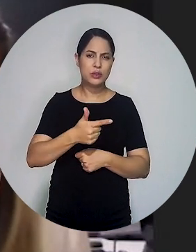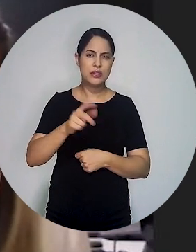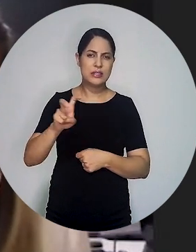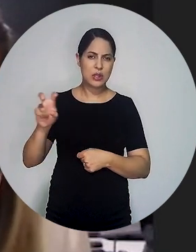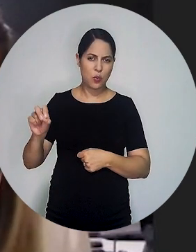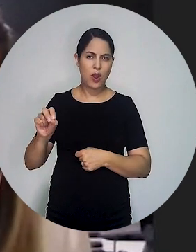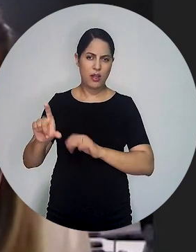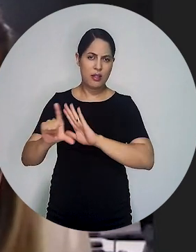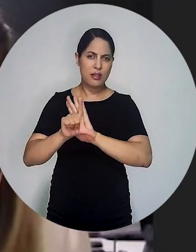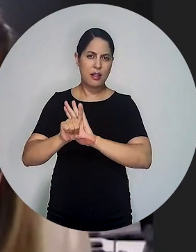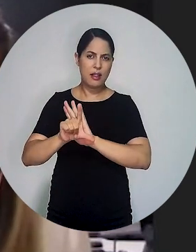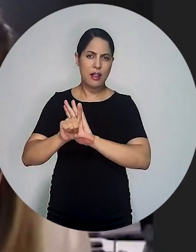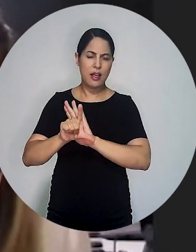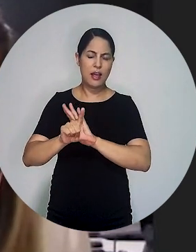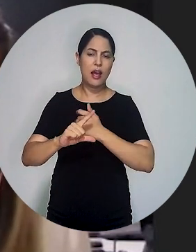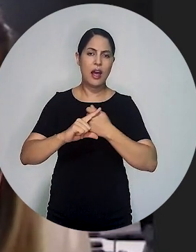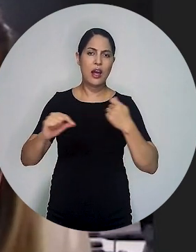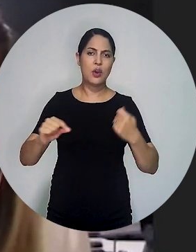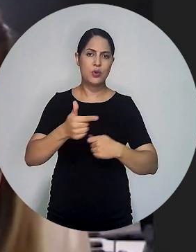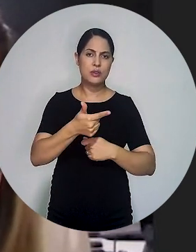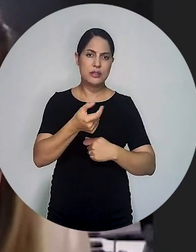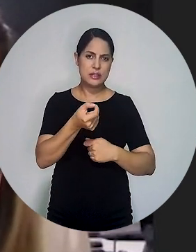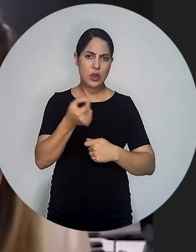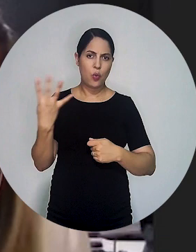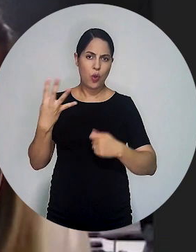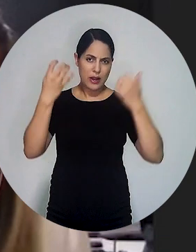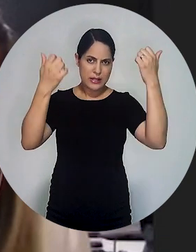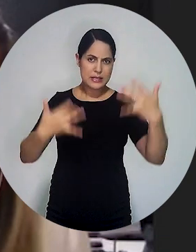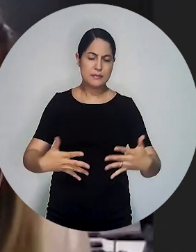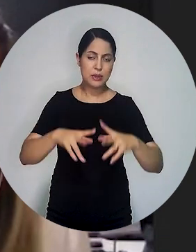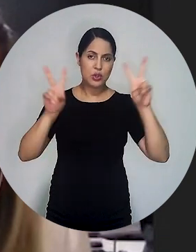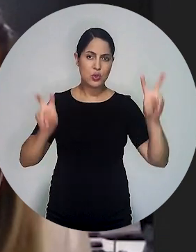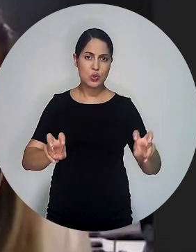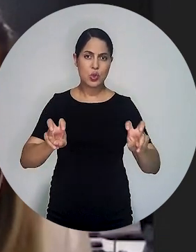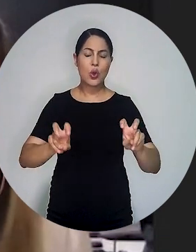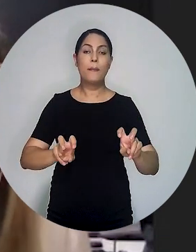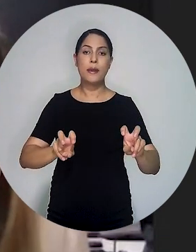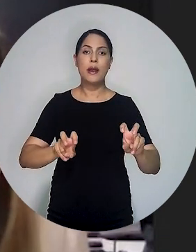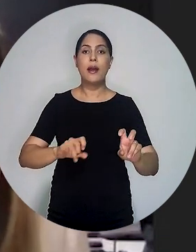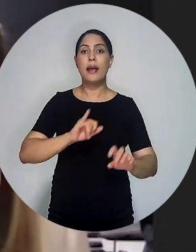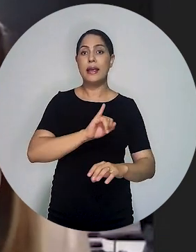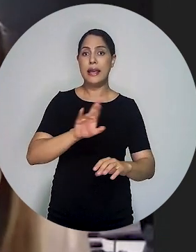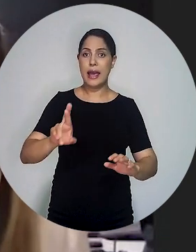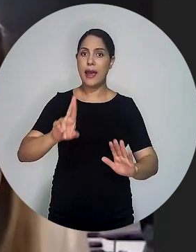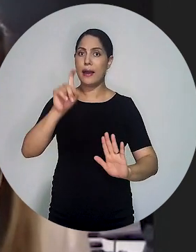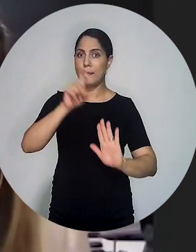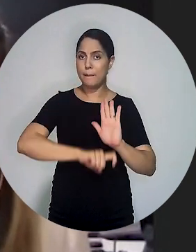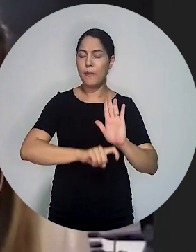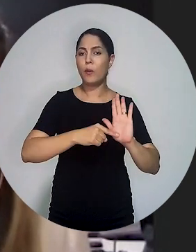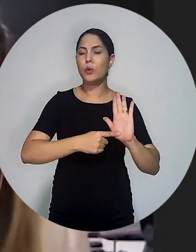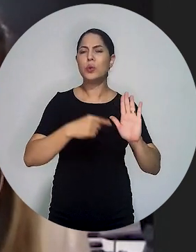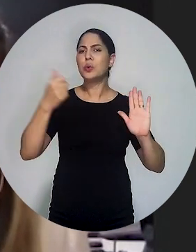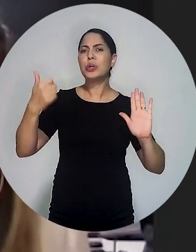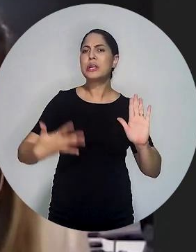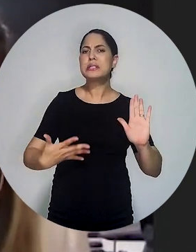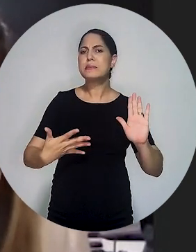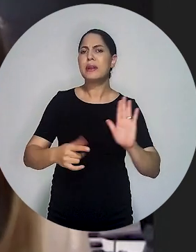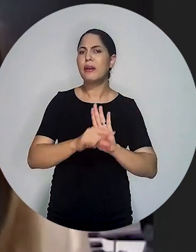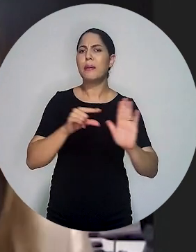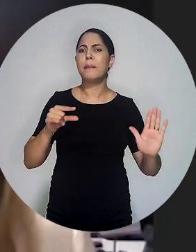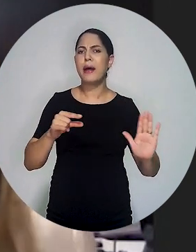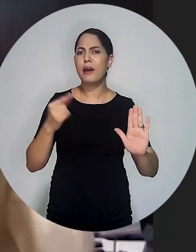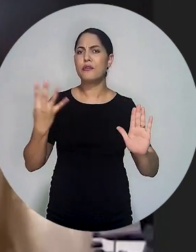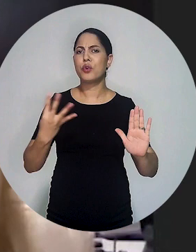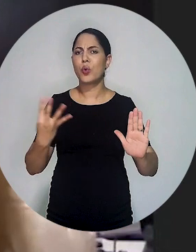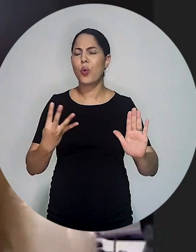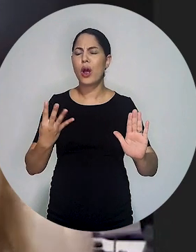lá no artigo 4º, de estabelecer um benefício fiscal de uma dedução de imposto de renda para quem promove o pagamento desta pensão. Então, o é